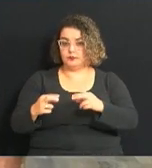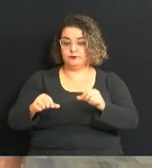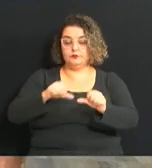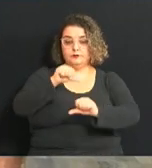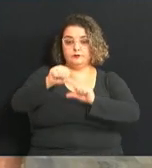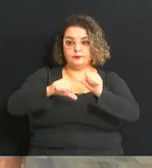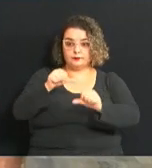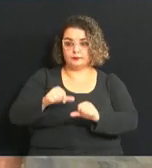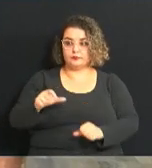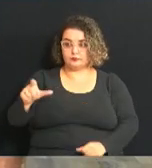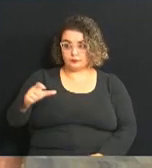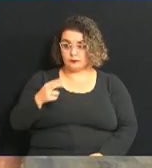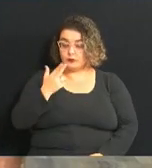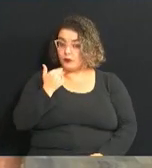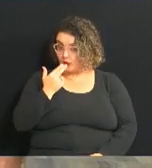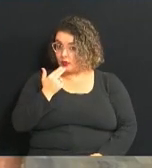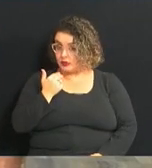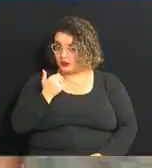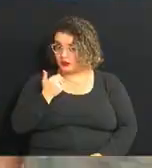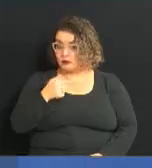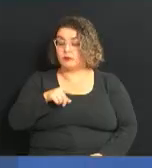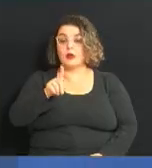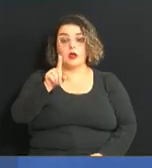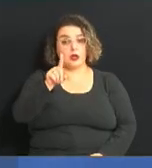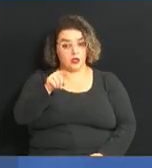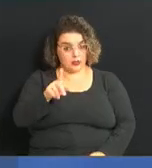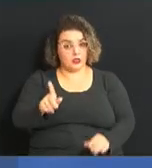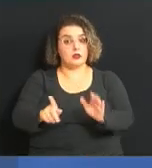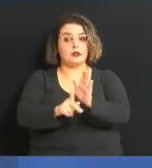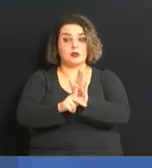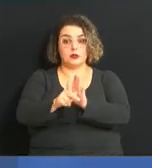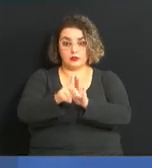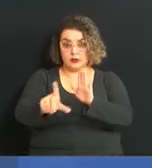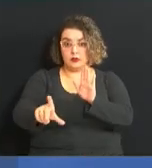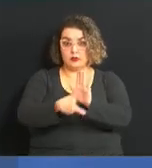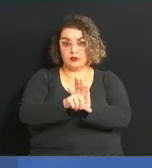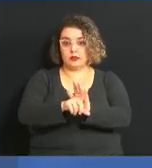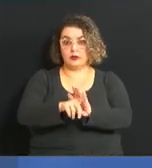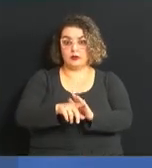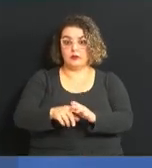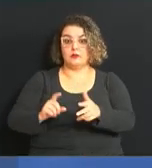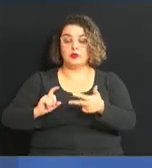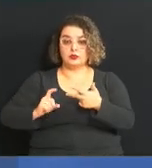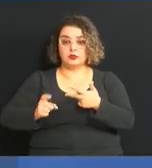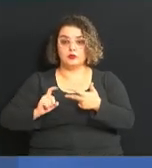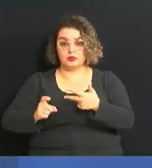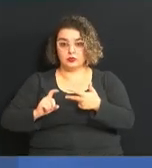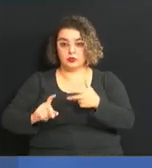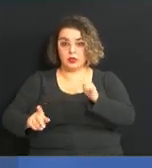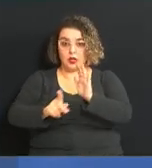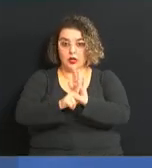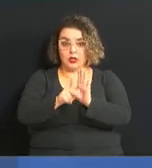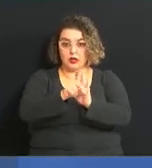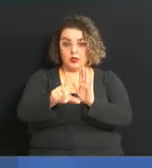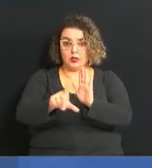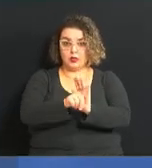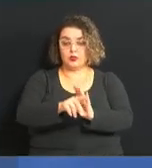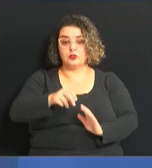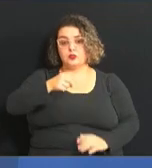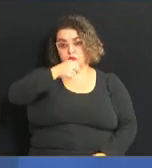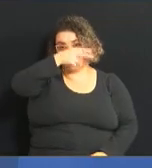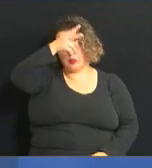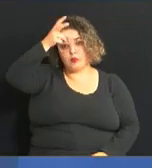cartão no TRI. Exatamente. Esse aí é um projeto de lei do Executivo. O projeto de lei, então, do Prefeito Municipal,